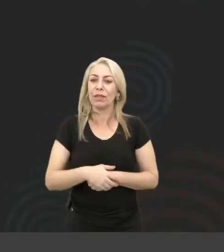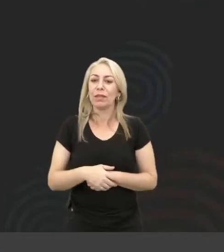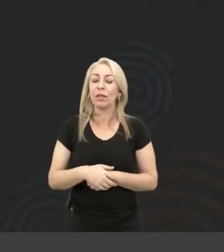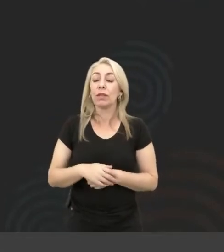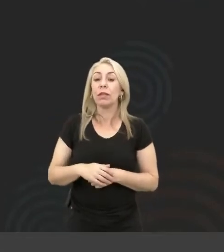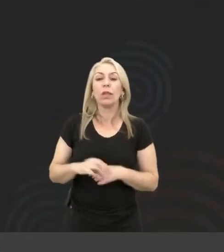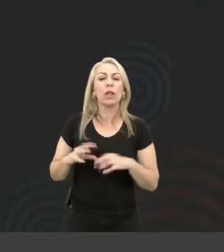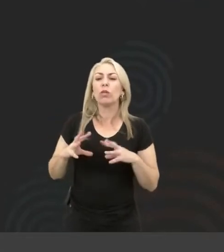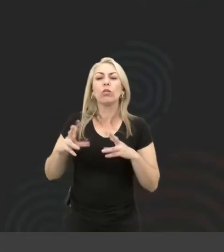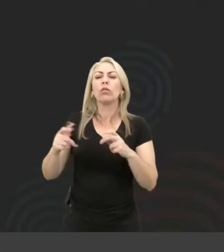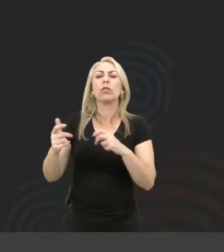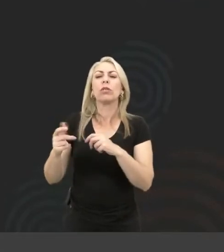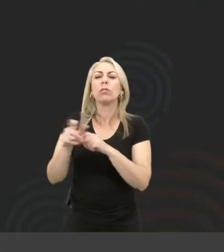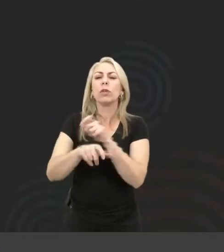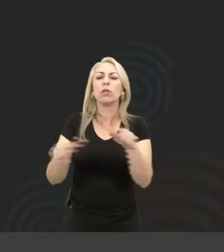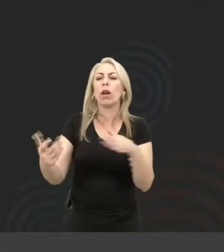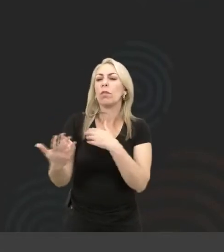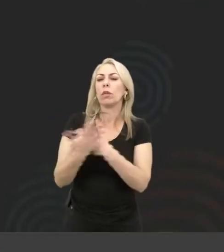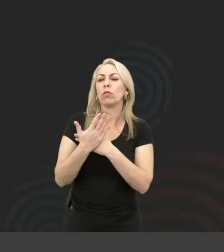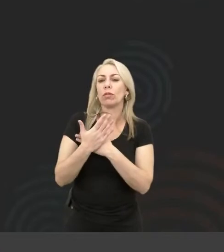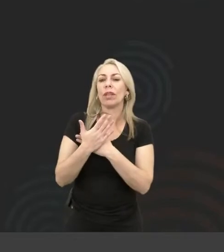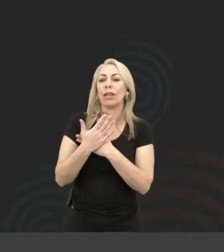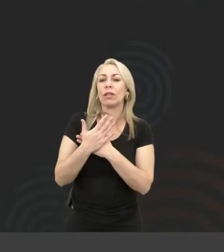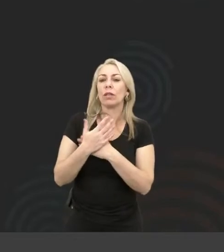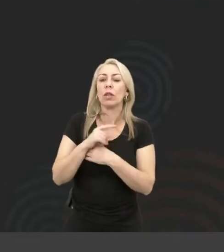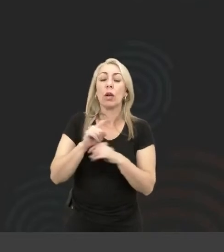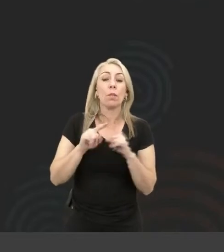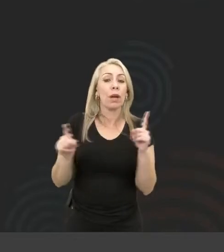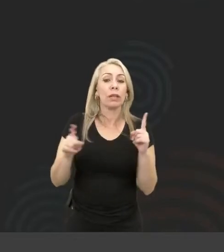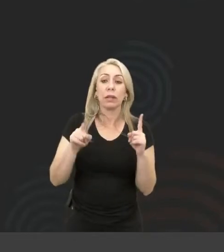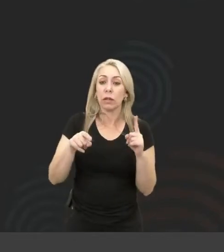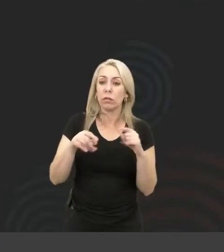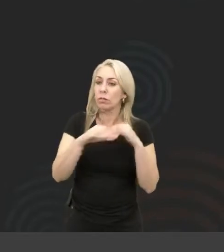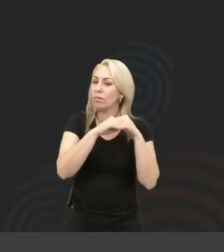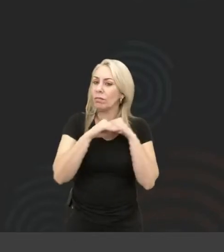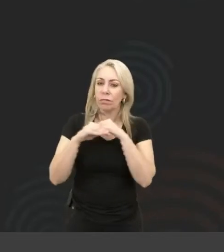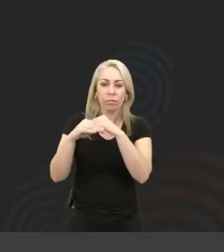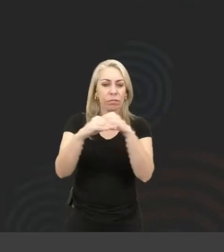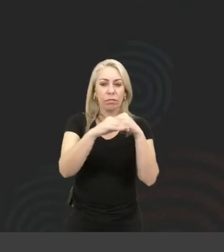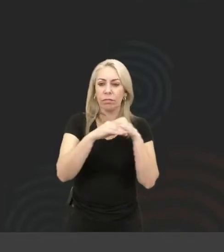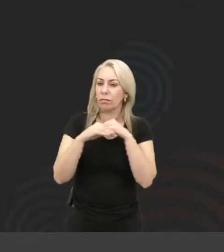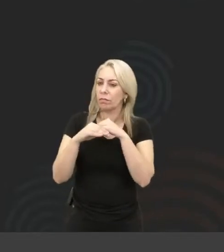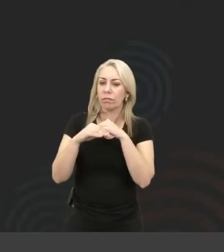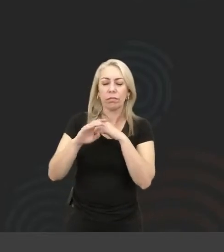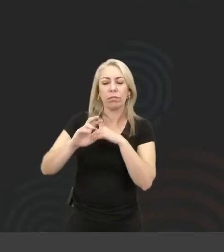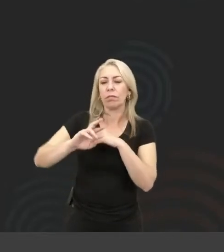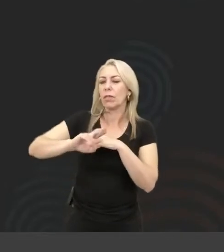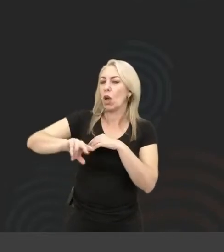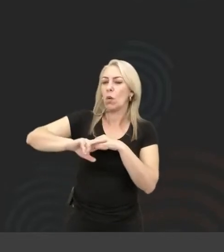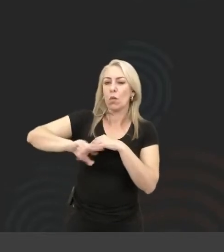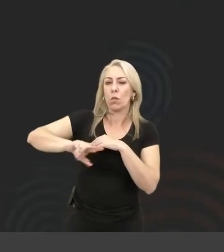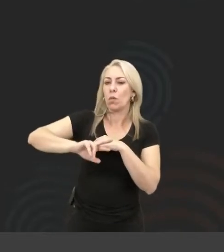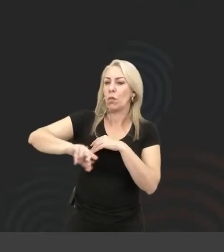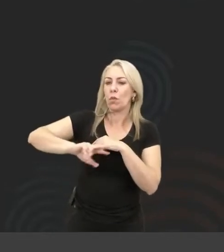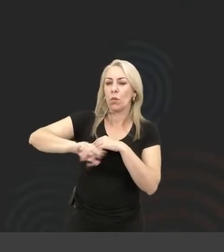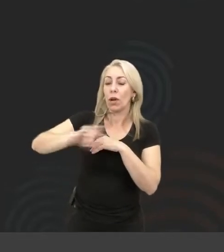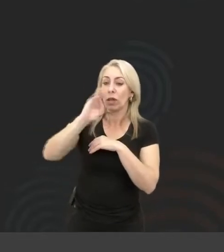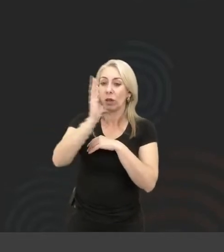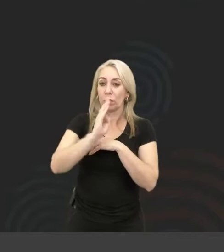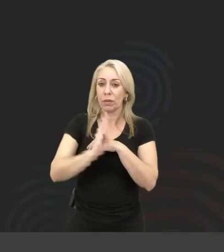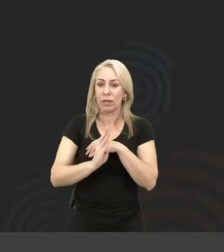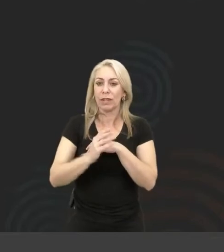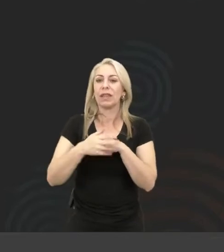mundo me ajudou a chegar até aqui, mas essa não é a realidade da maioria dos brasileiros e